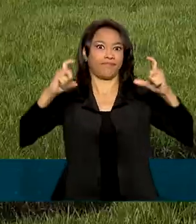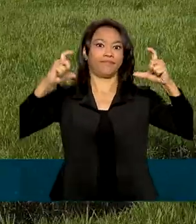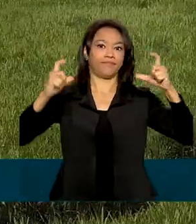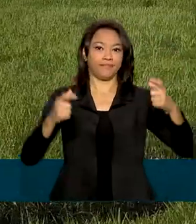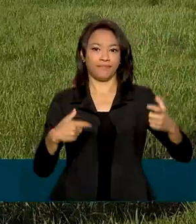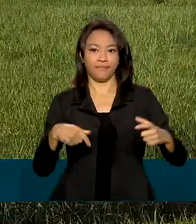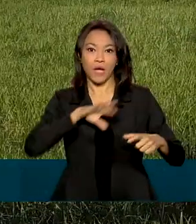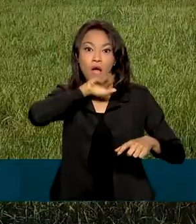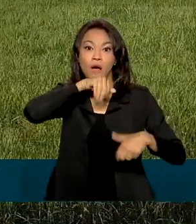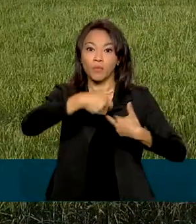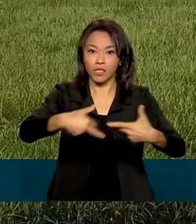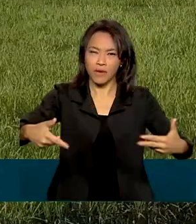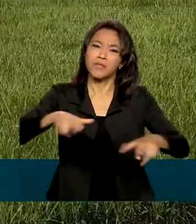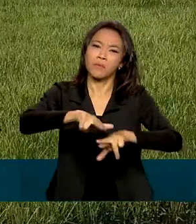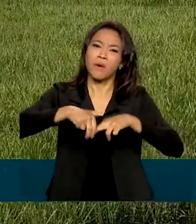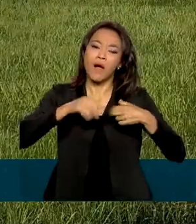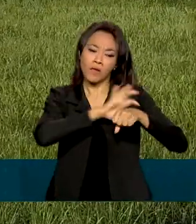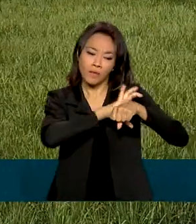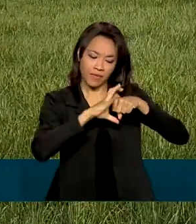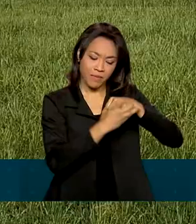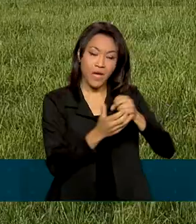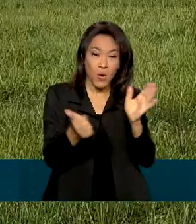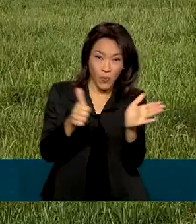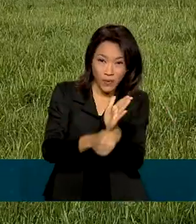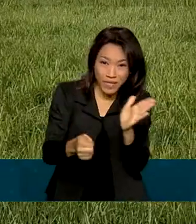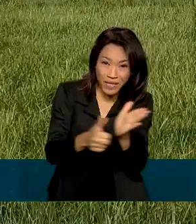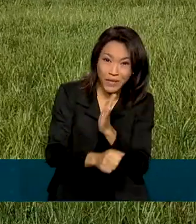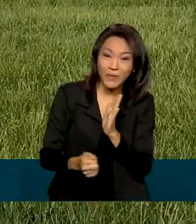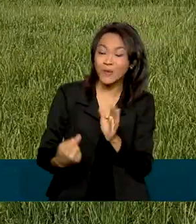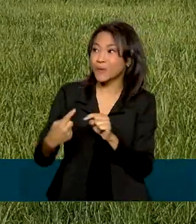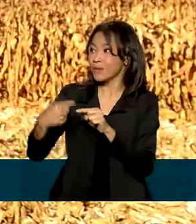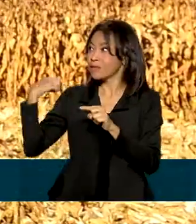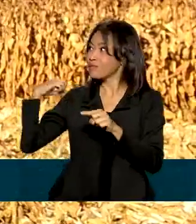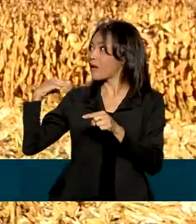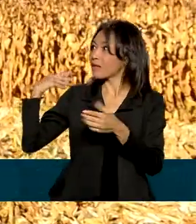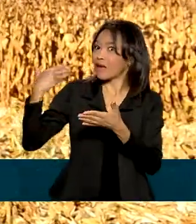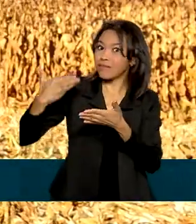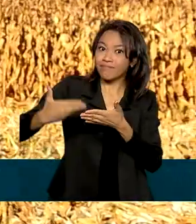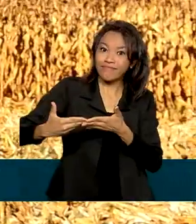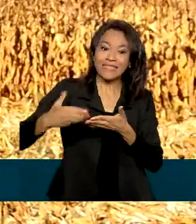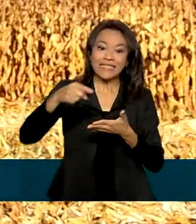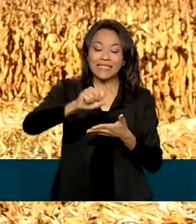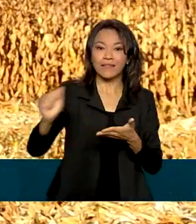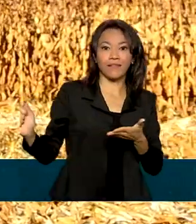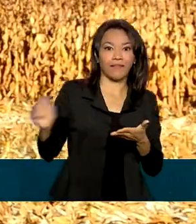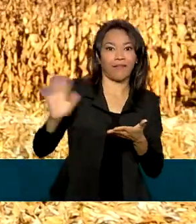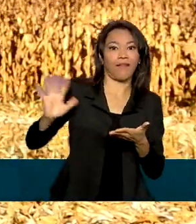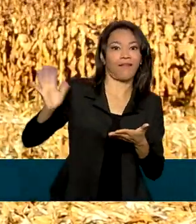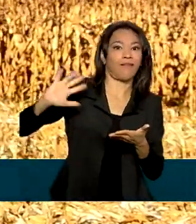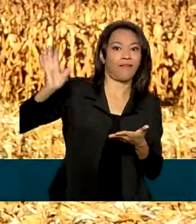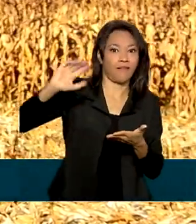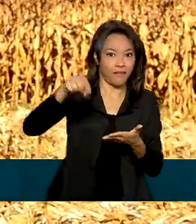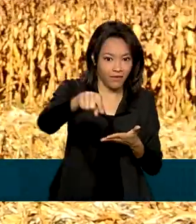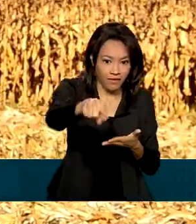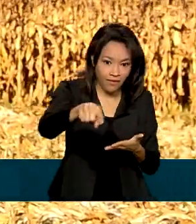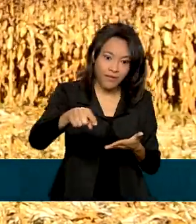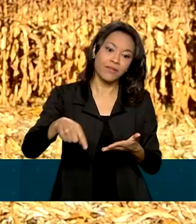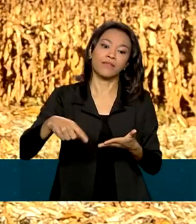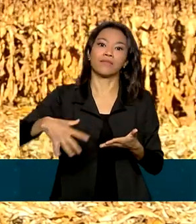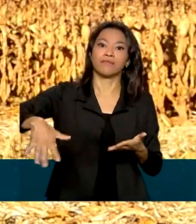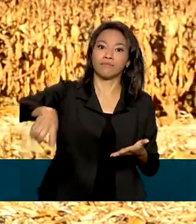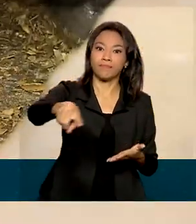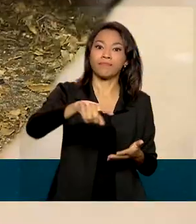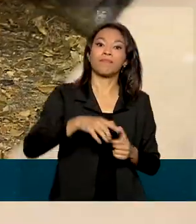Por causa da pandemia, o milho se tornou, nos últimos anos, a parte mais cara no processo da cadeia